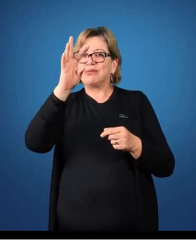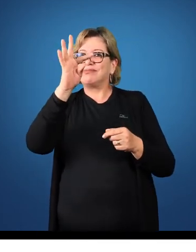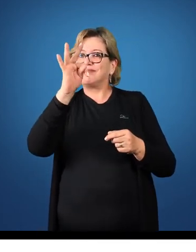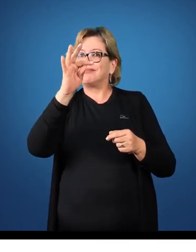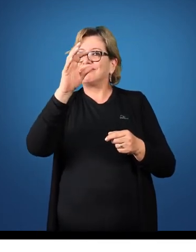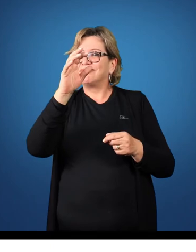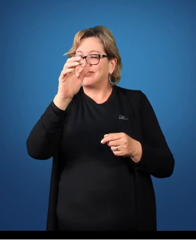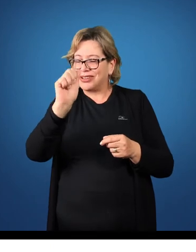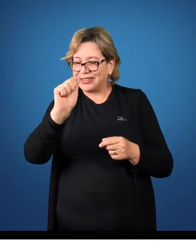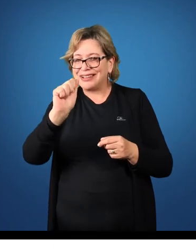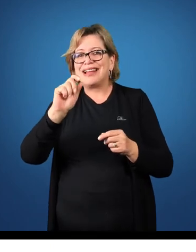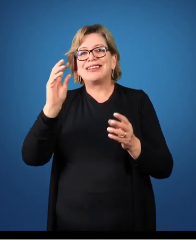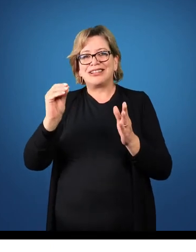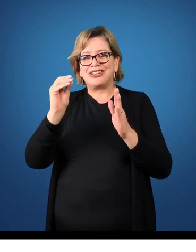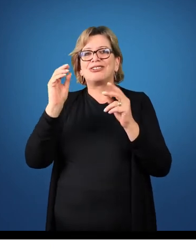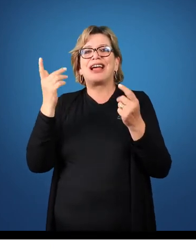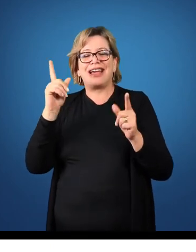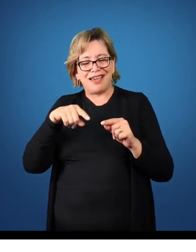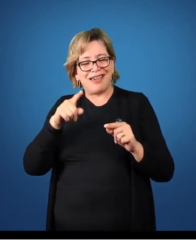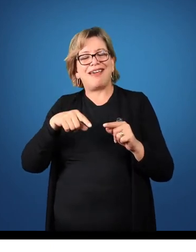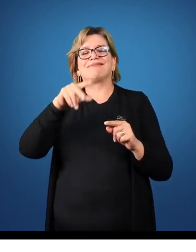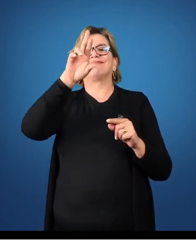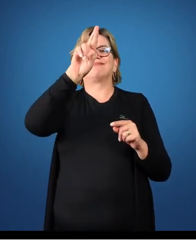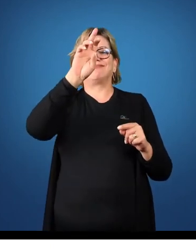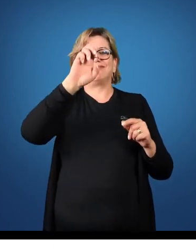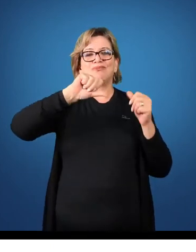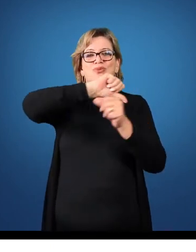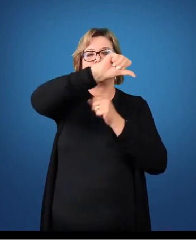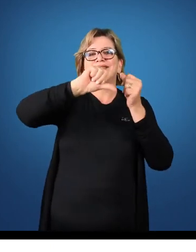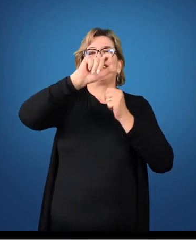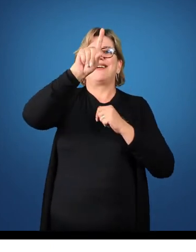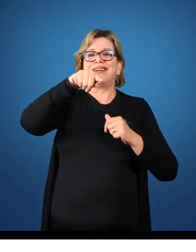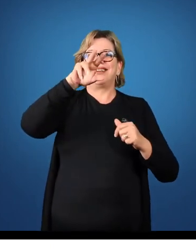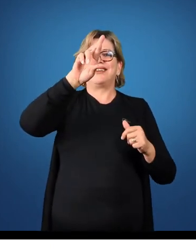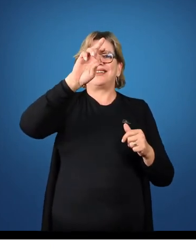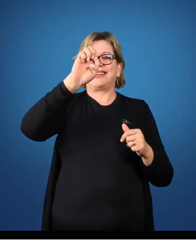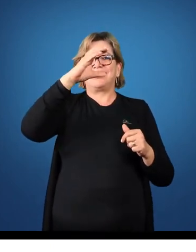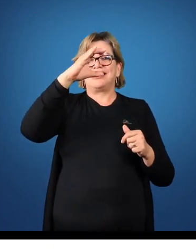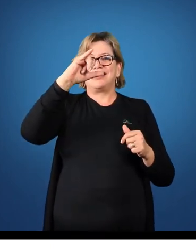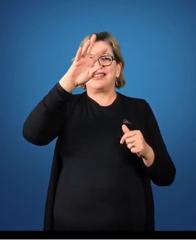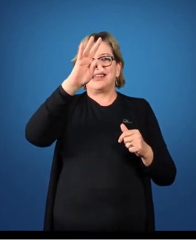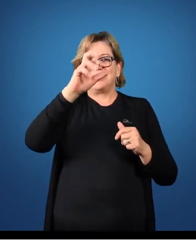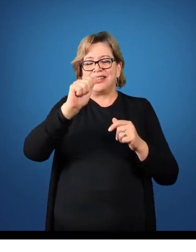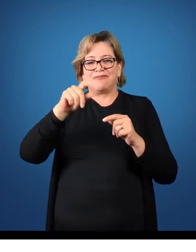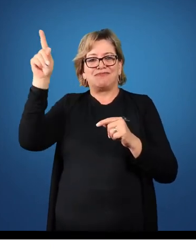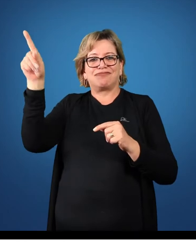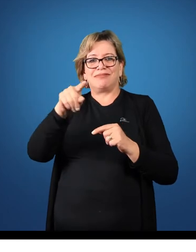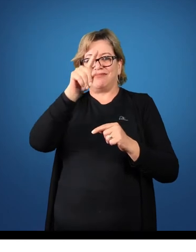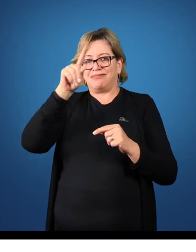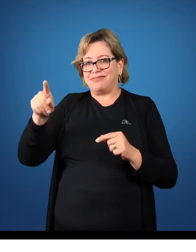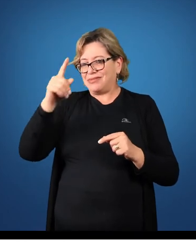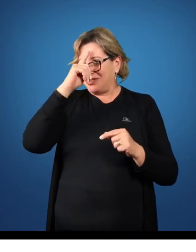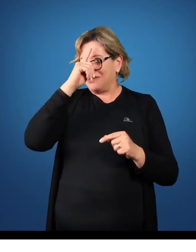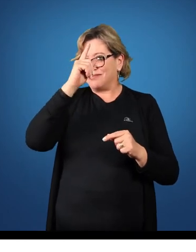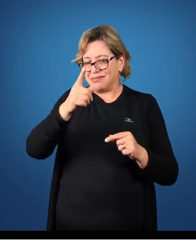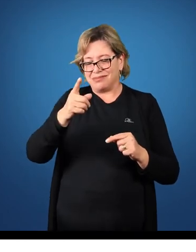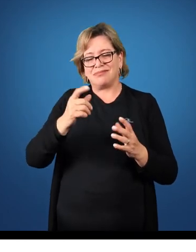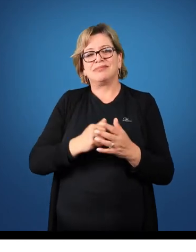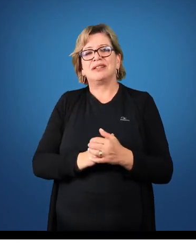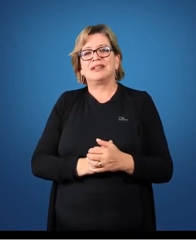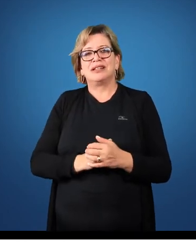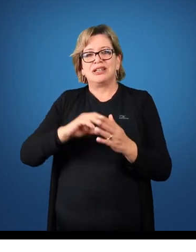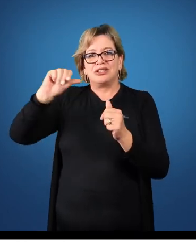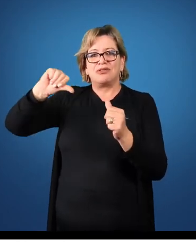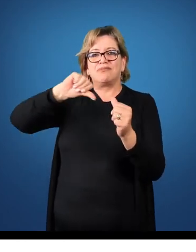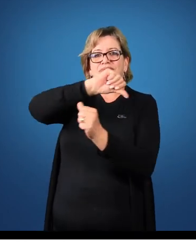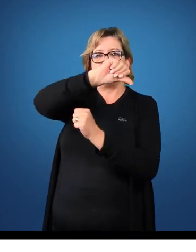produto, aí sim eu reconheço a receita. E retiro esta obrigação, porque ela já foi cumprida. E